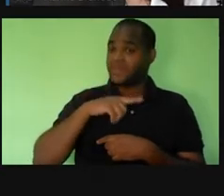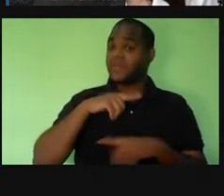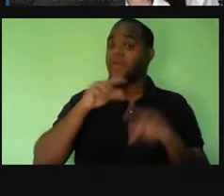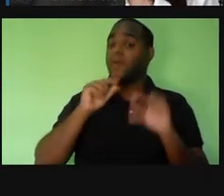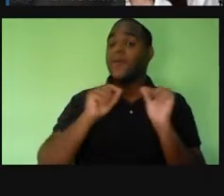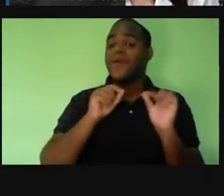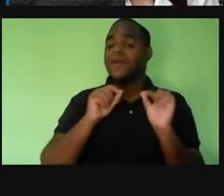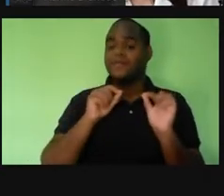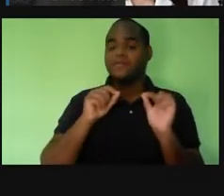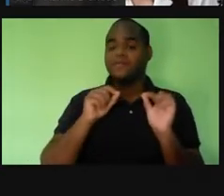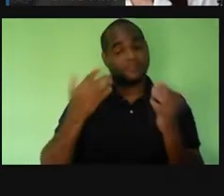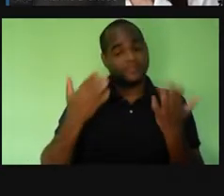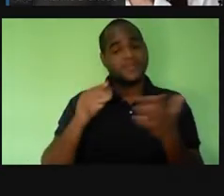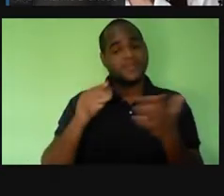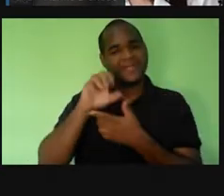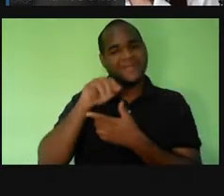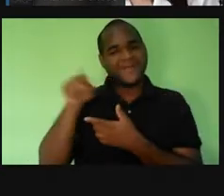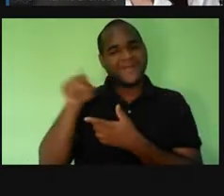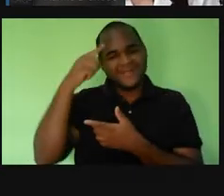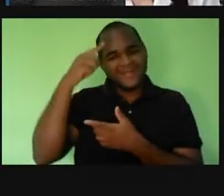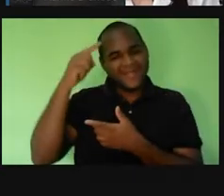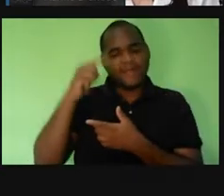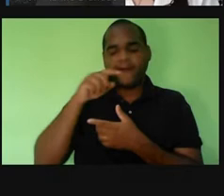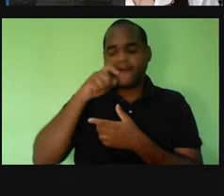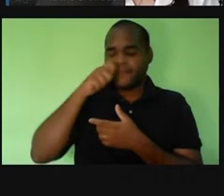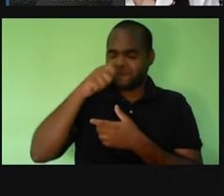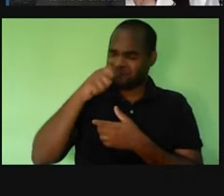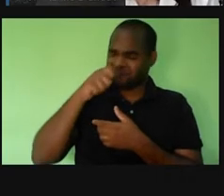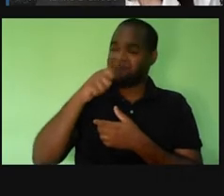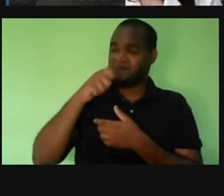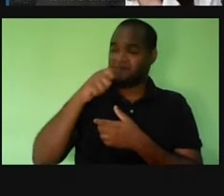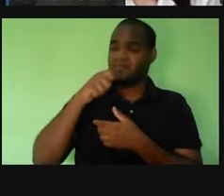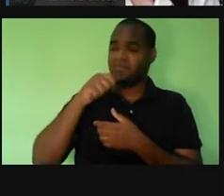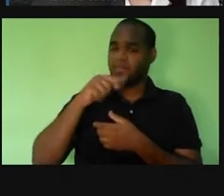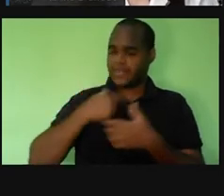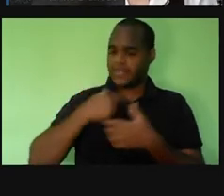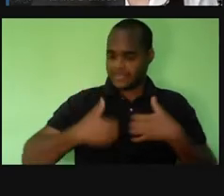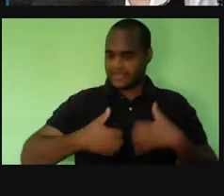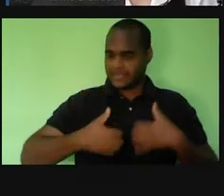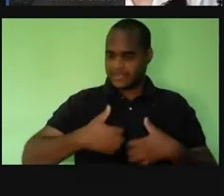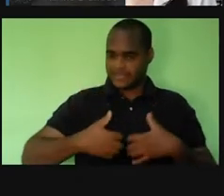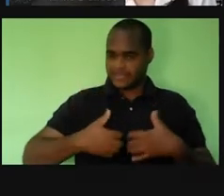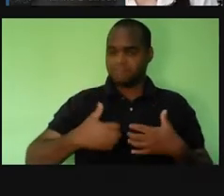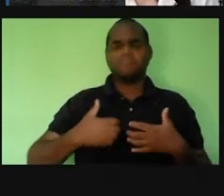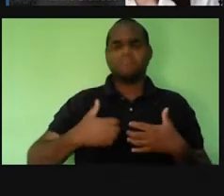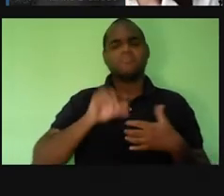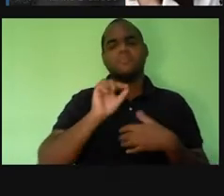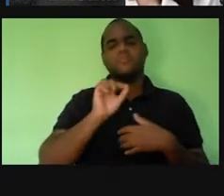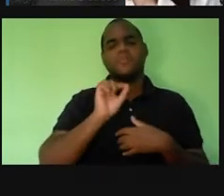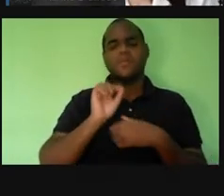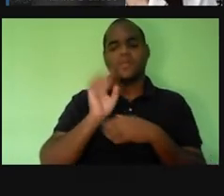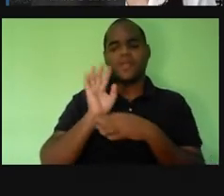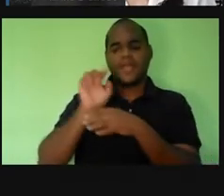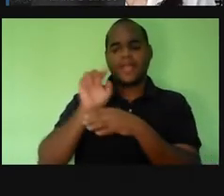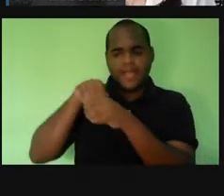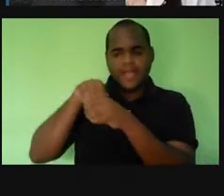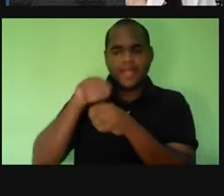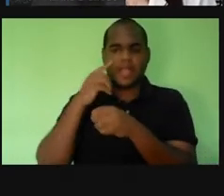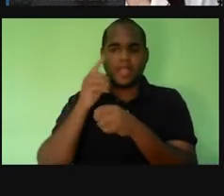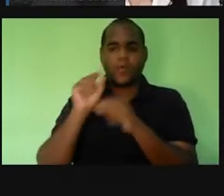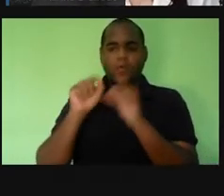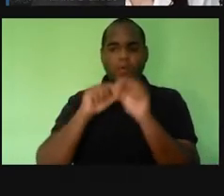característica do limão, que ele é ácido. Então, quando a gente diz que algo é ácido, ou então que alguma substância é básica ou